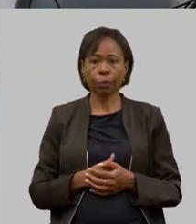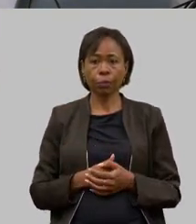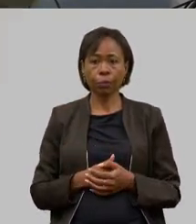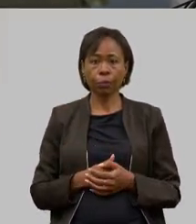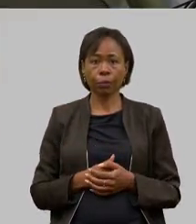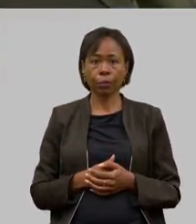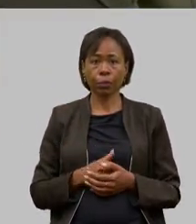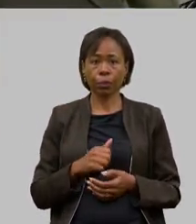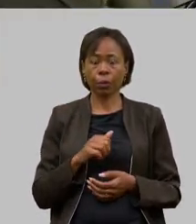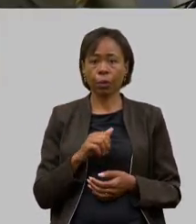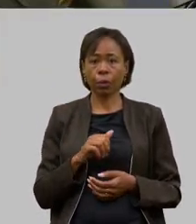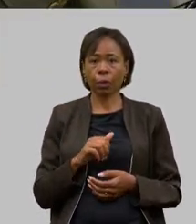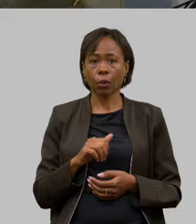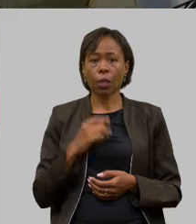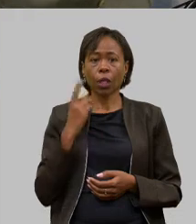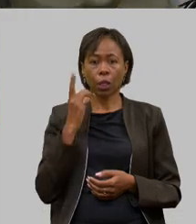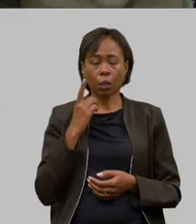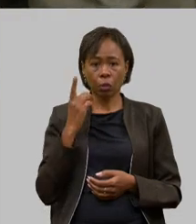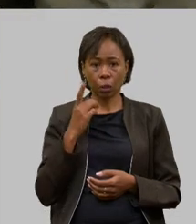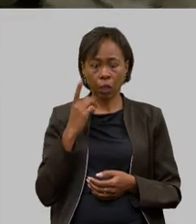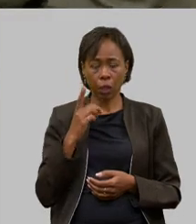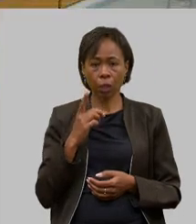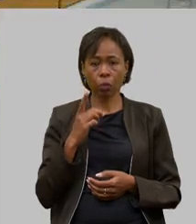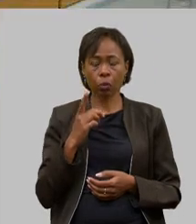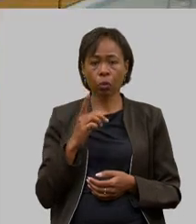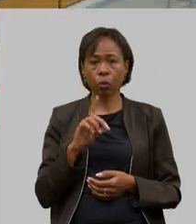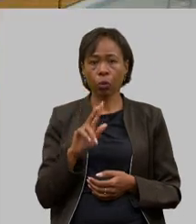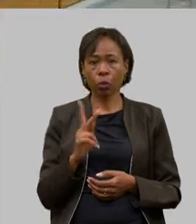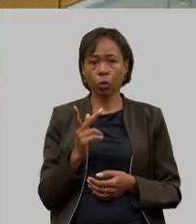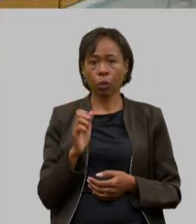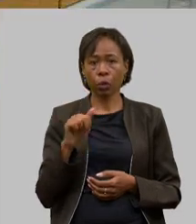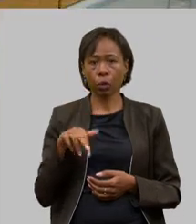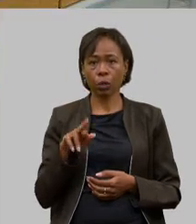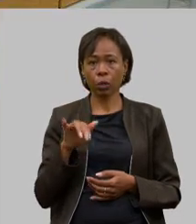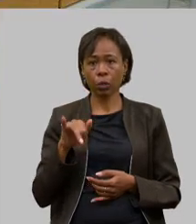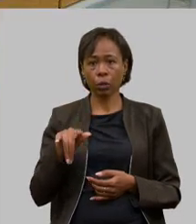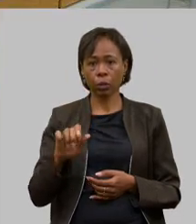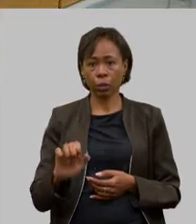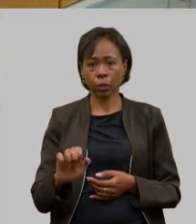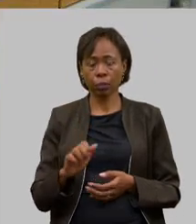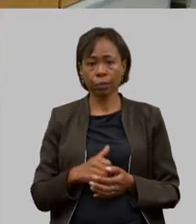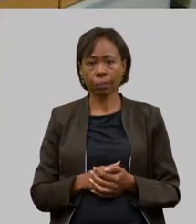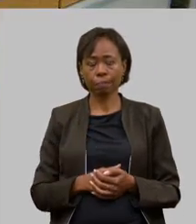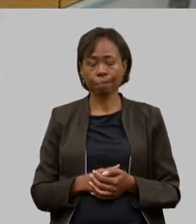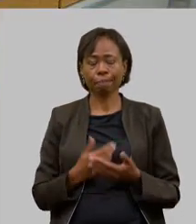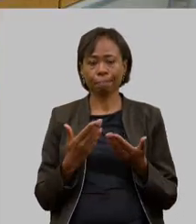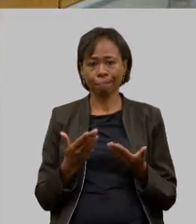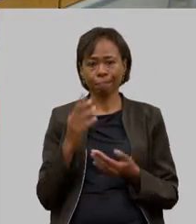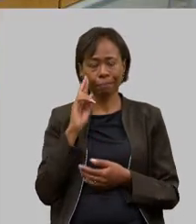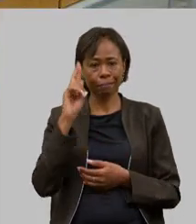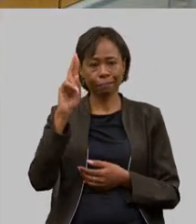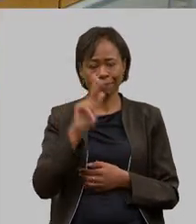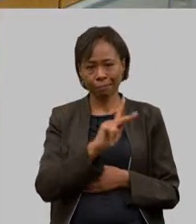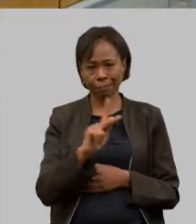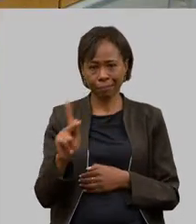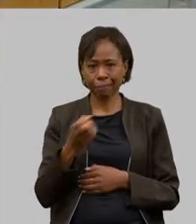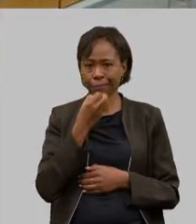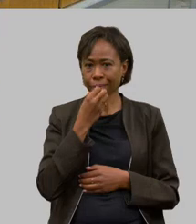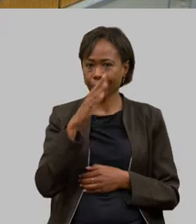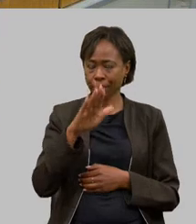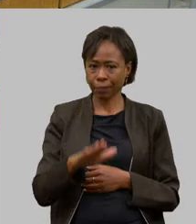coronel Henrique para suas considerações iniciais senhor presidente boa tarde